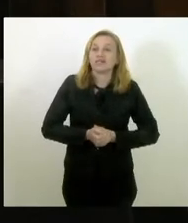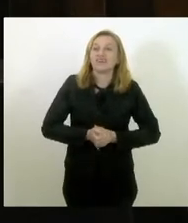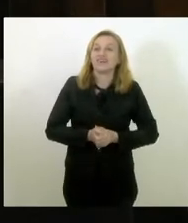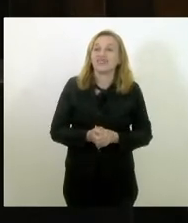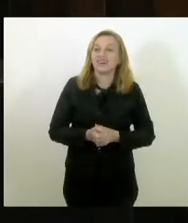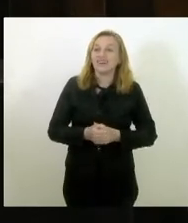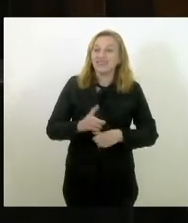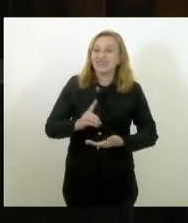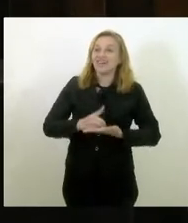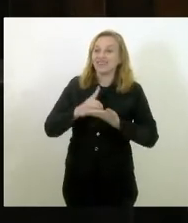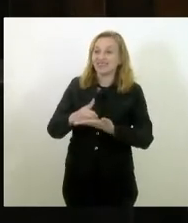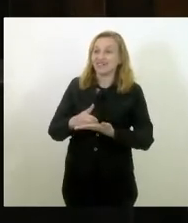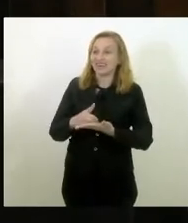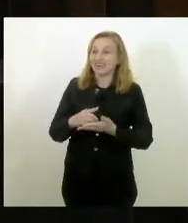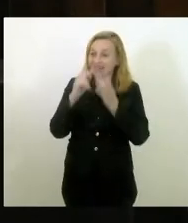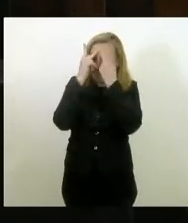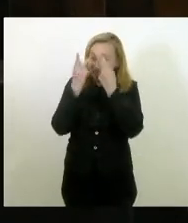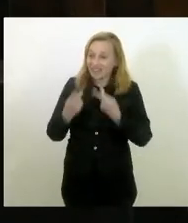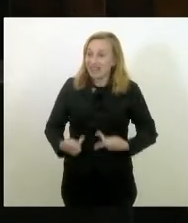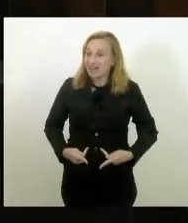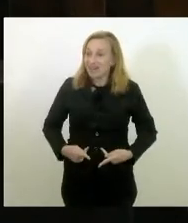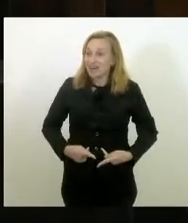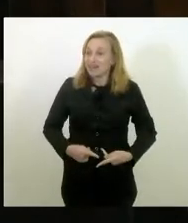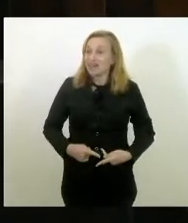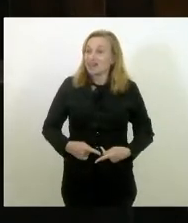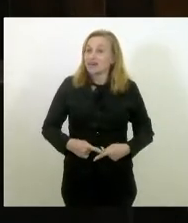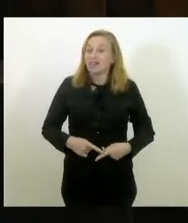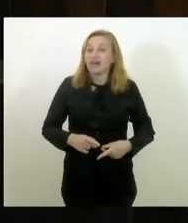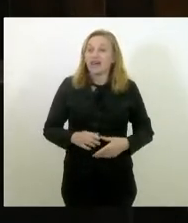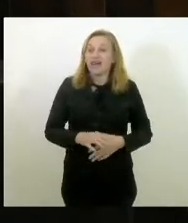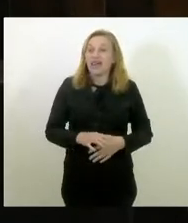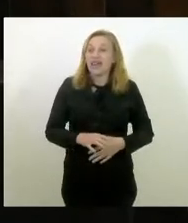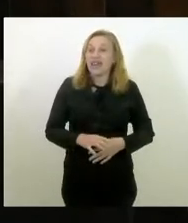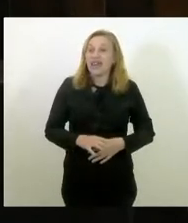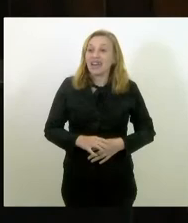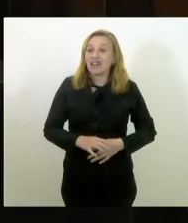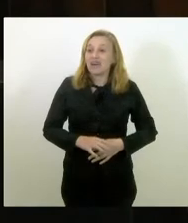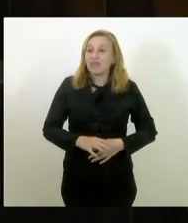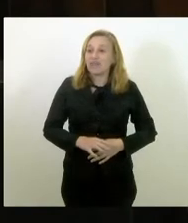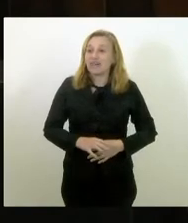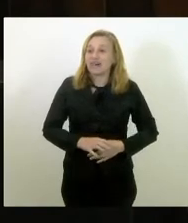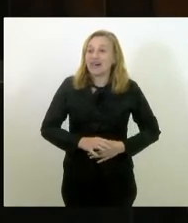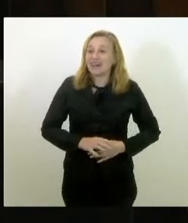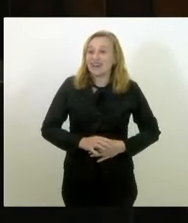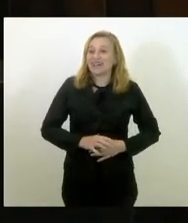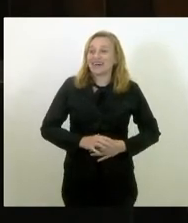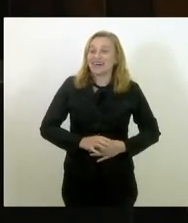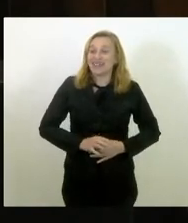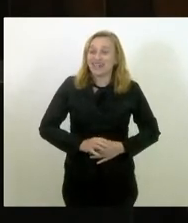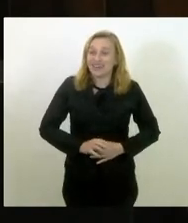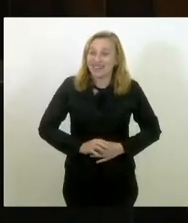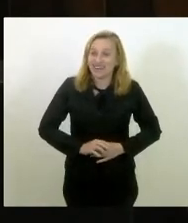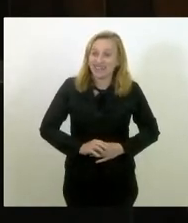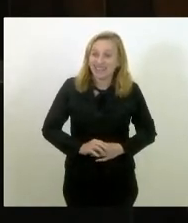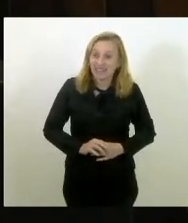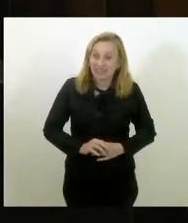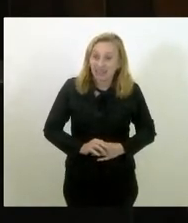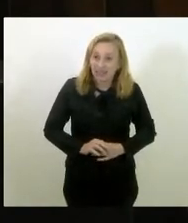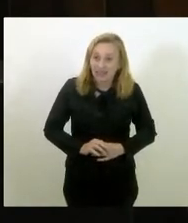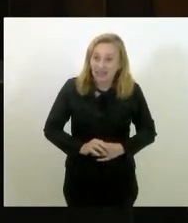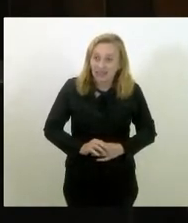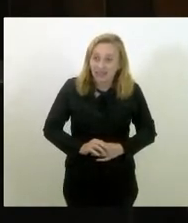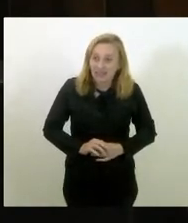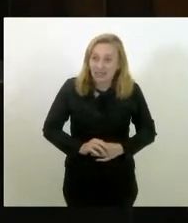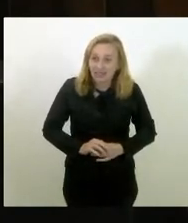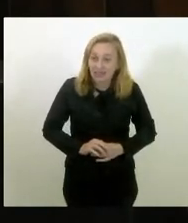dignidade humana. A gente está aqui falando de frio dentro desse plenário. Você imagina para aquelas pessoas que estão na rua, que não